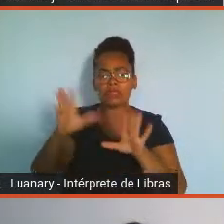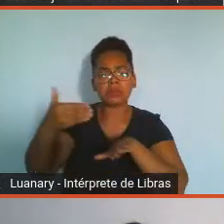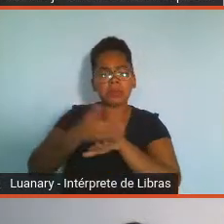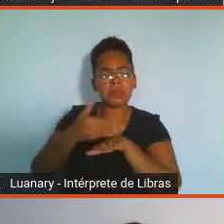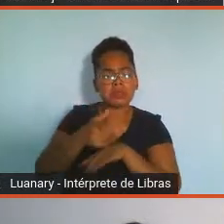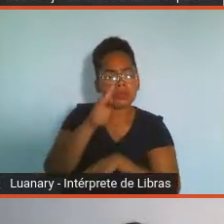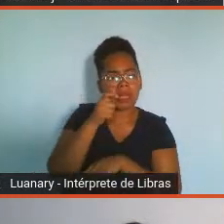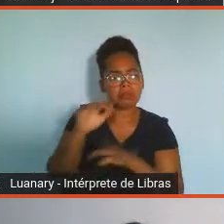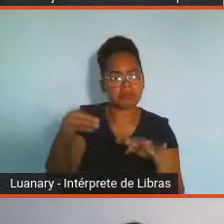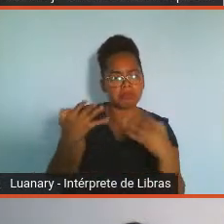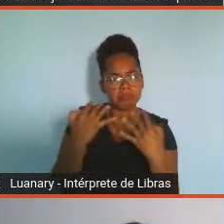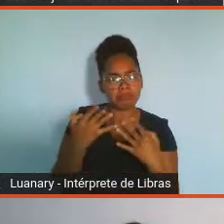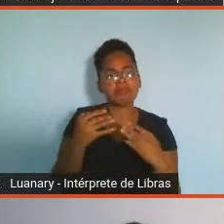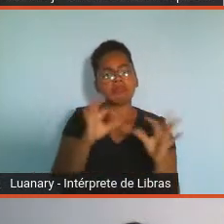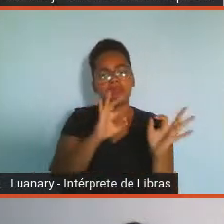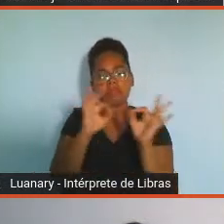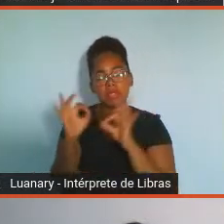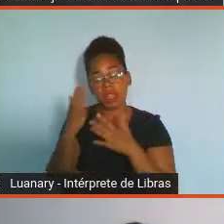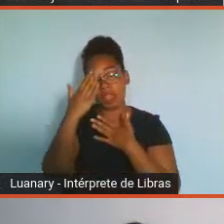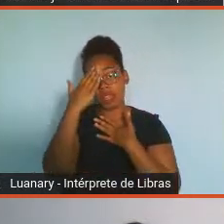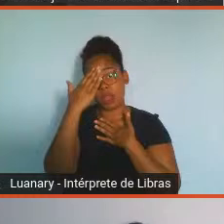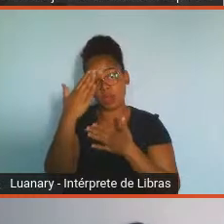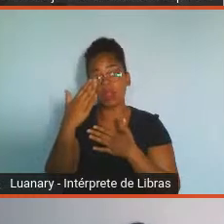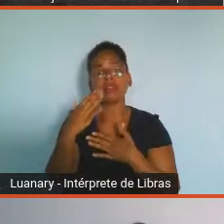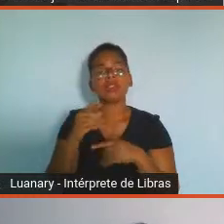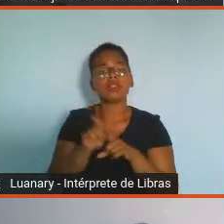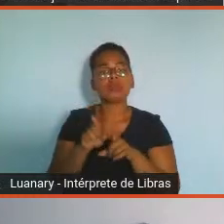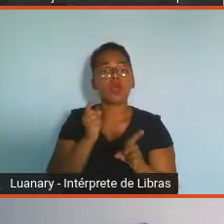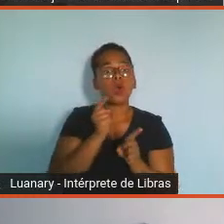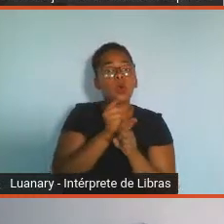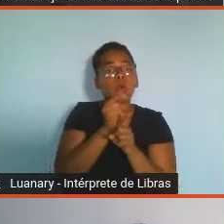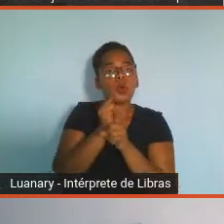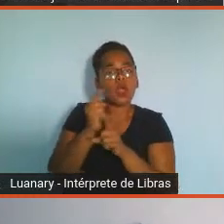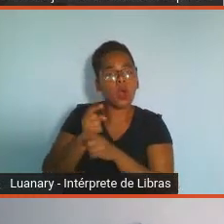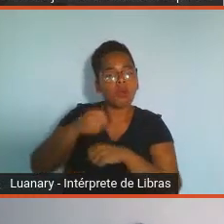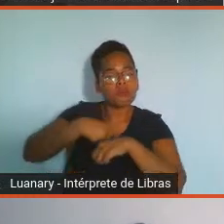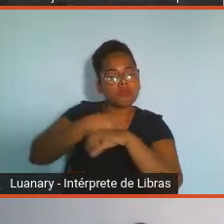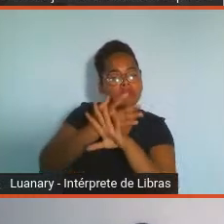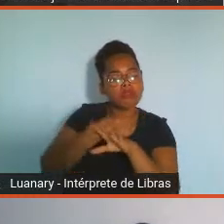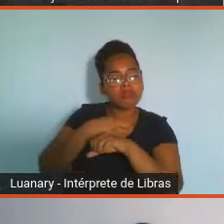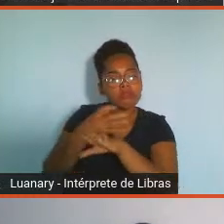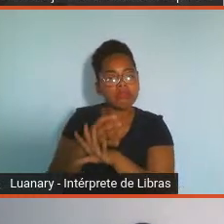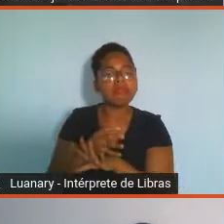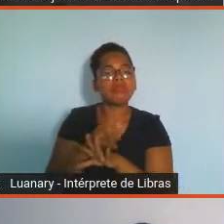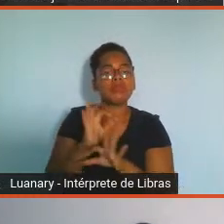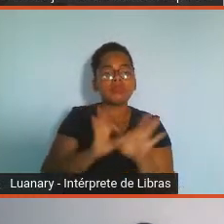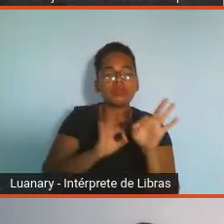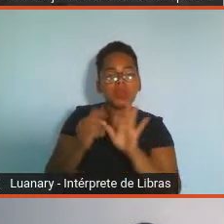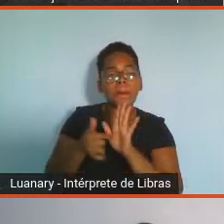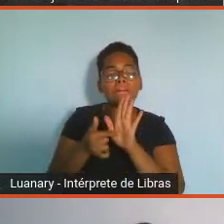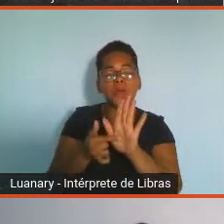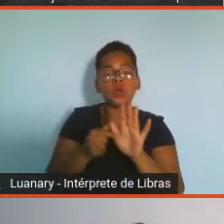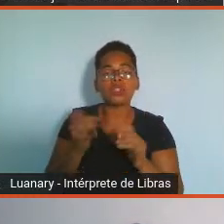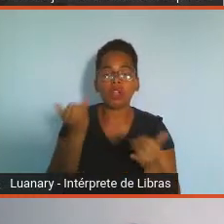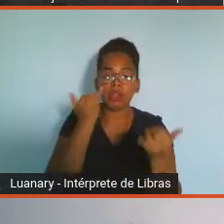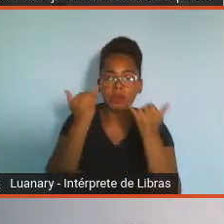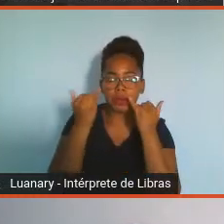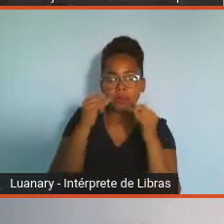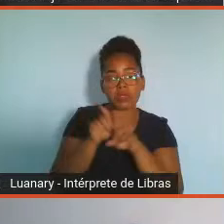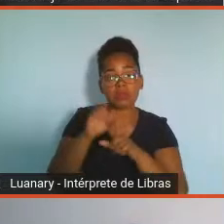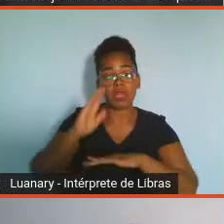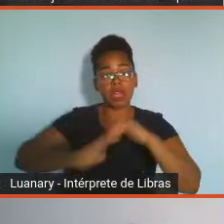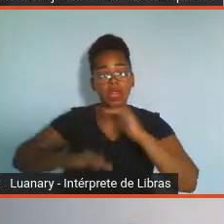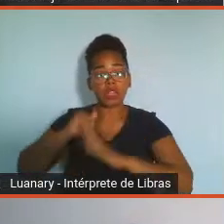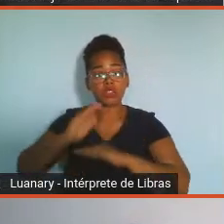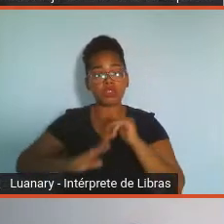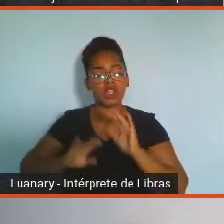participação de todos. Nossos encontros visam o acesso a informações e atividades que buscam a manutenção e a melhoria